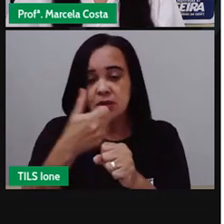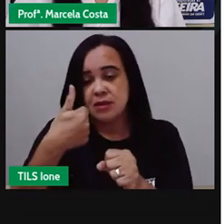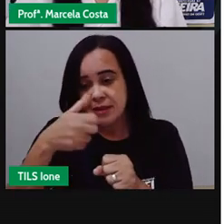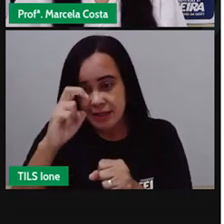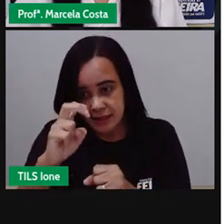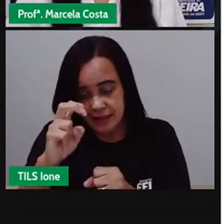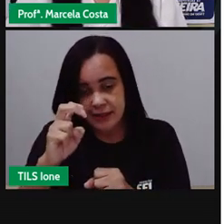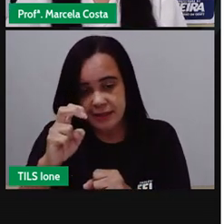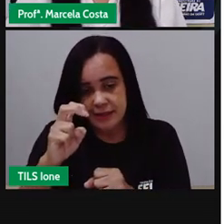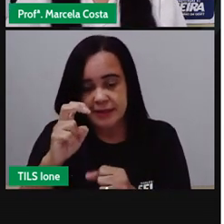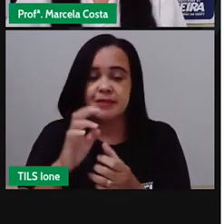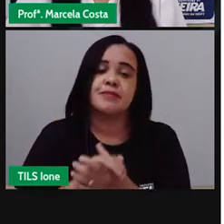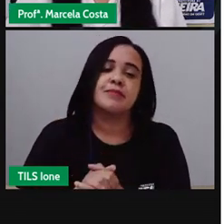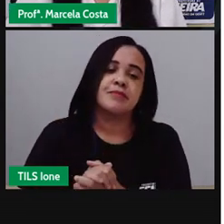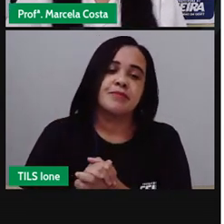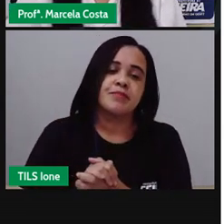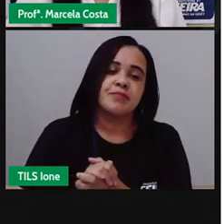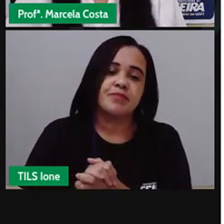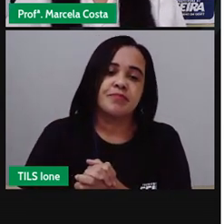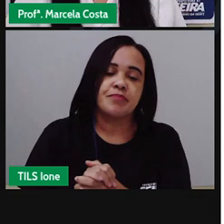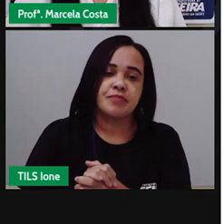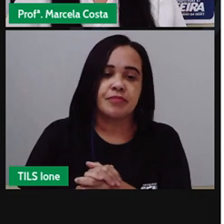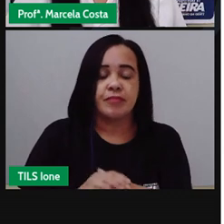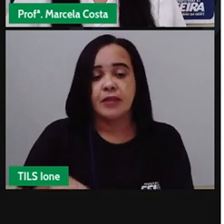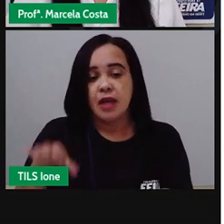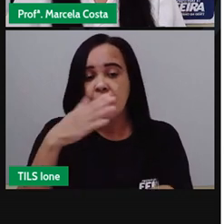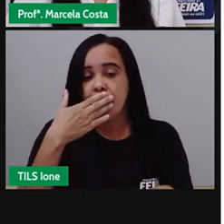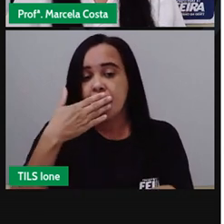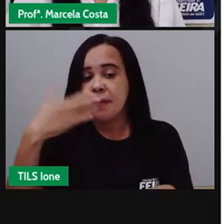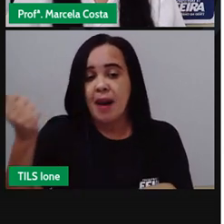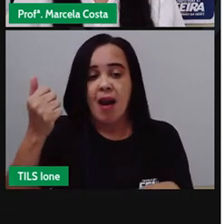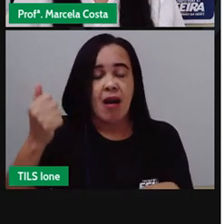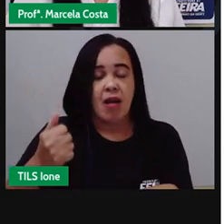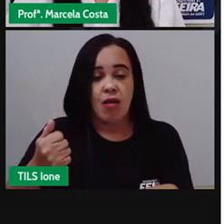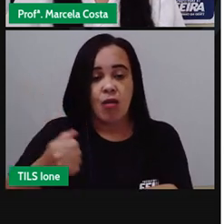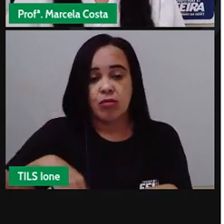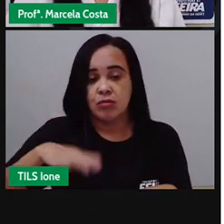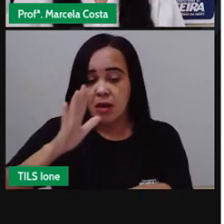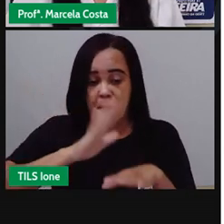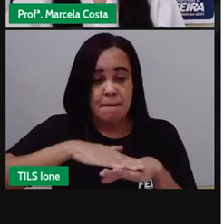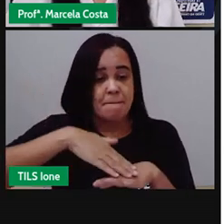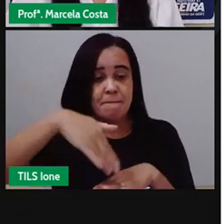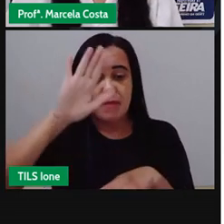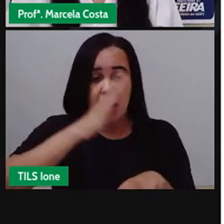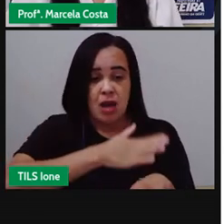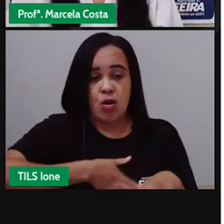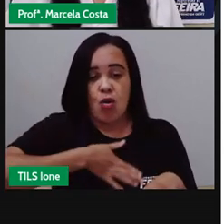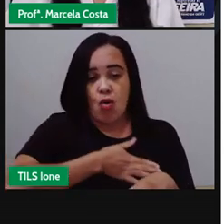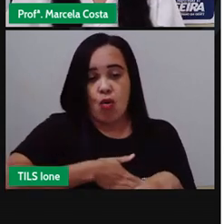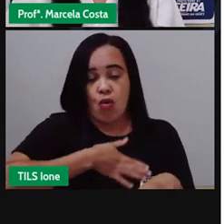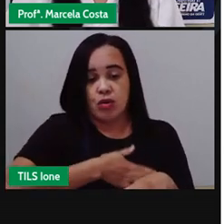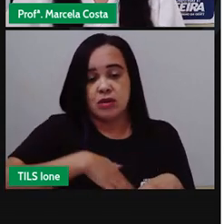aí a gente vê aqui que a preferência do carro foi três então quinze